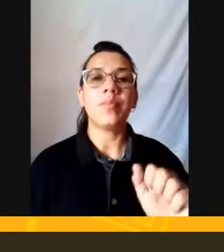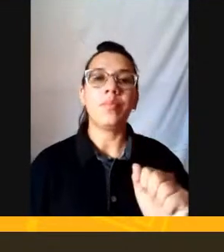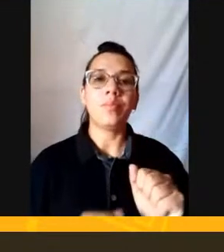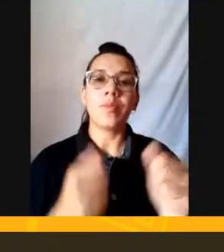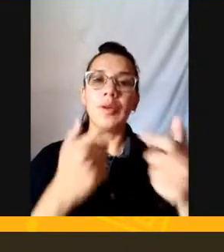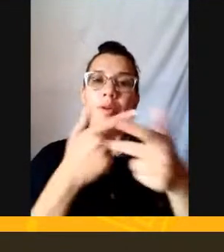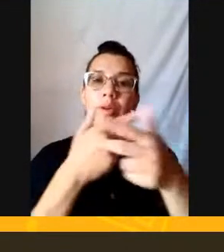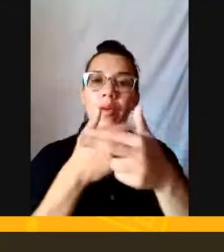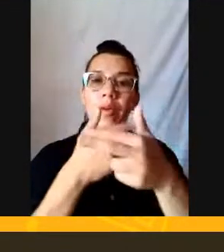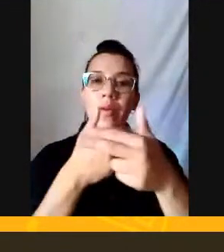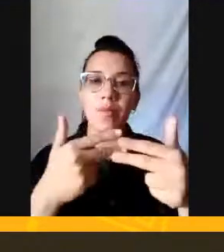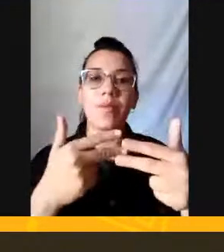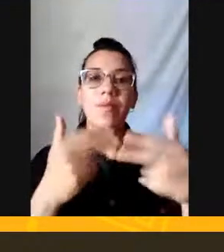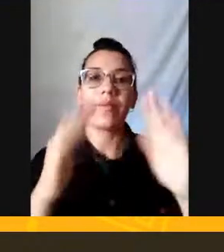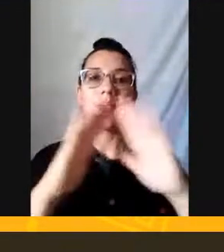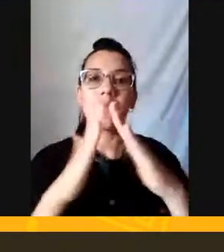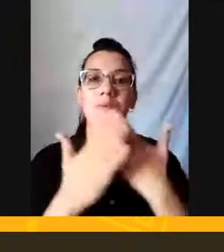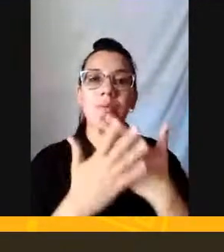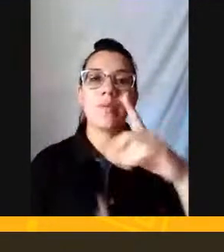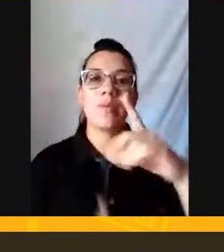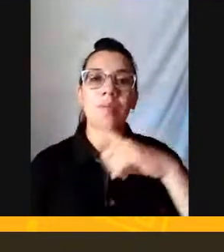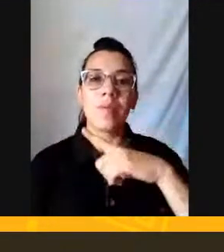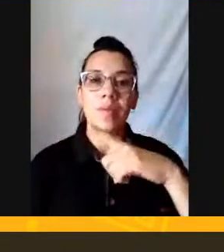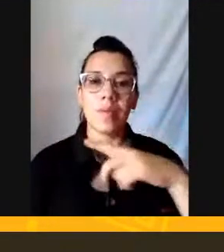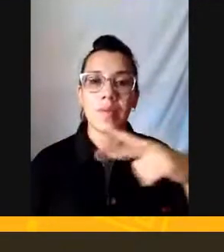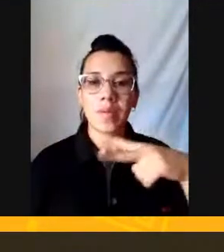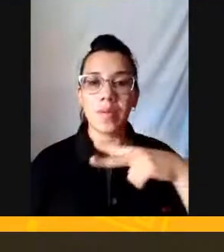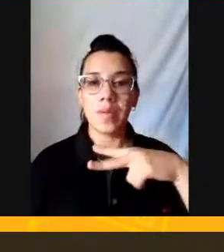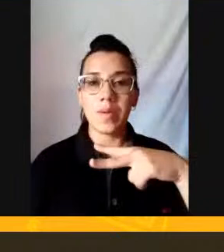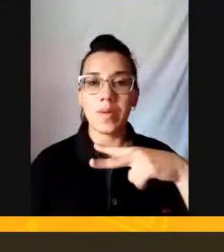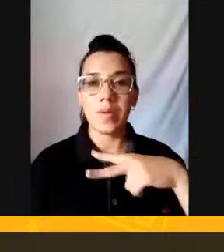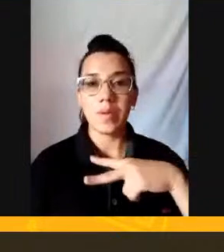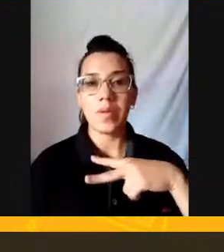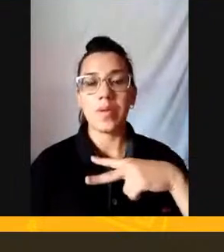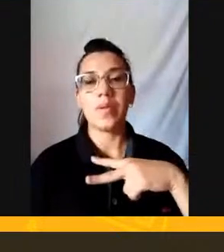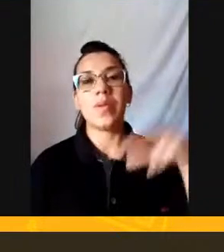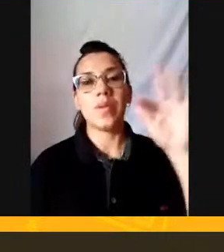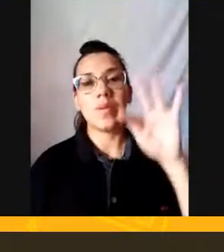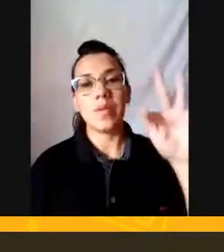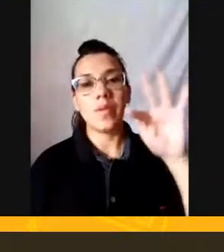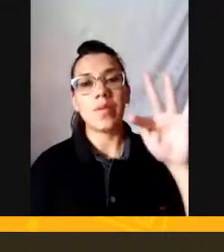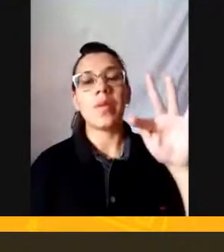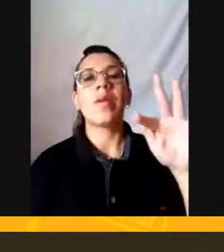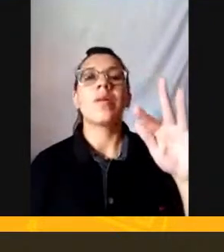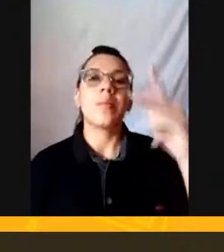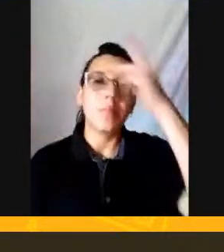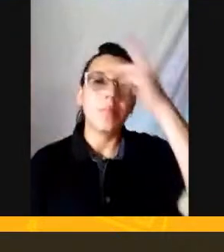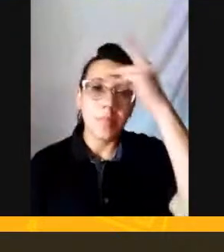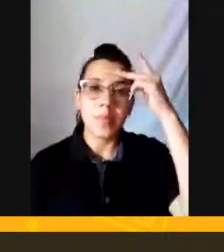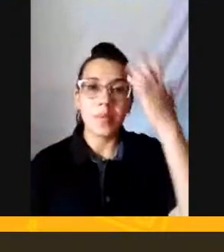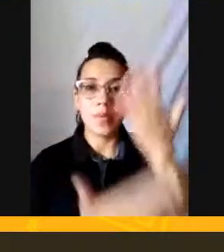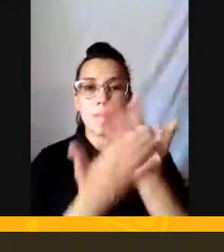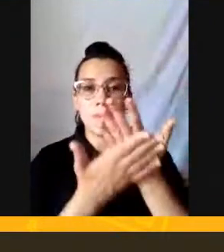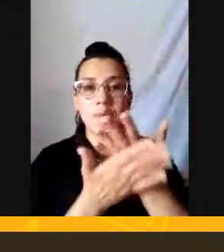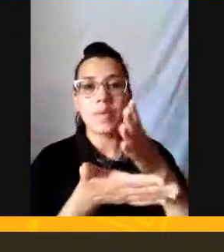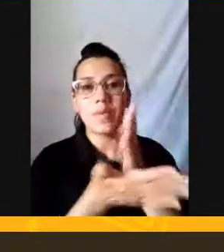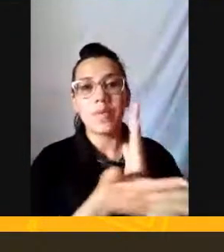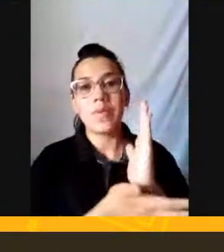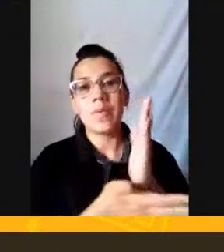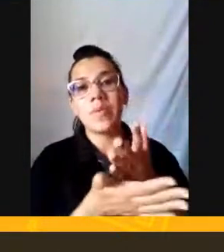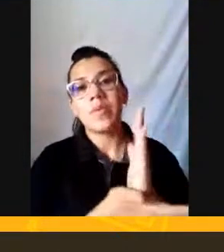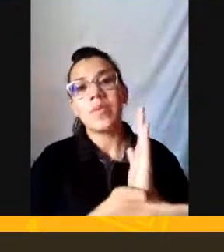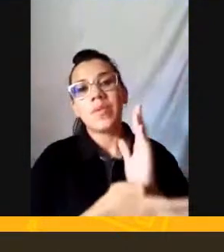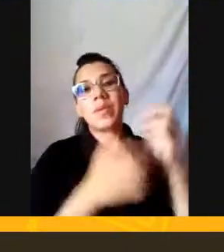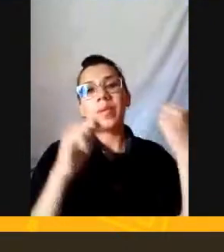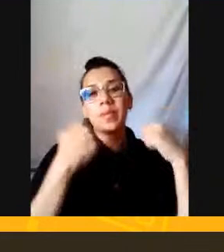Também usam Esse processo Mas o que eu digo É que quem estuda Consegue êxito Agora se ficar Com o corpo mole Não consegue